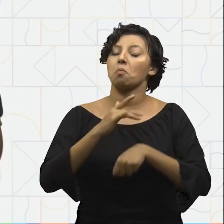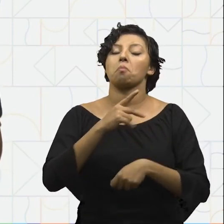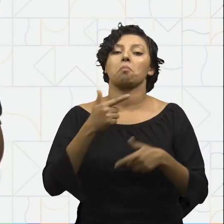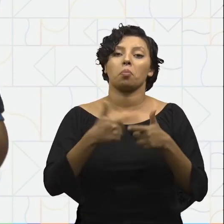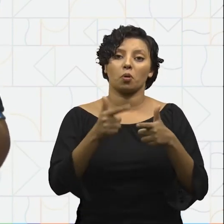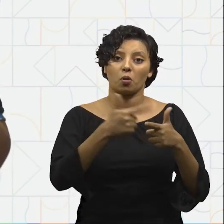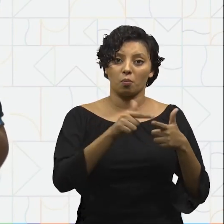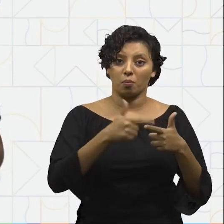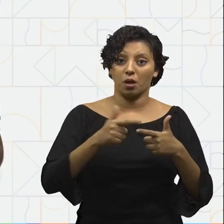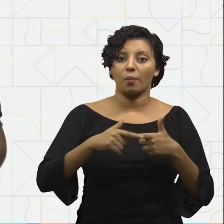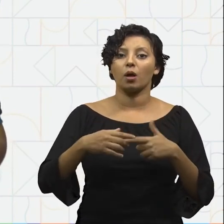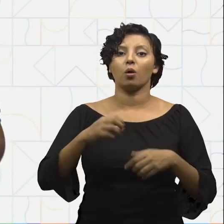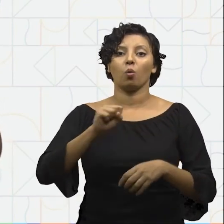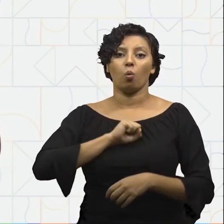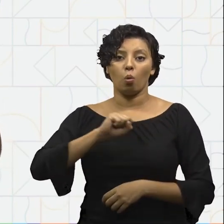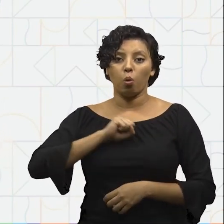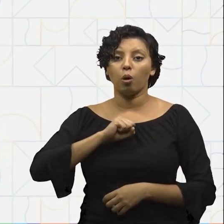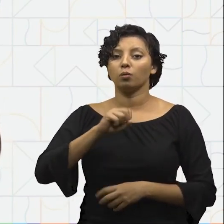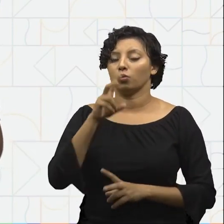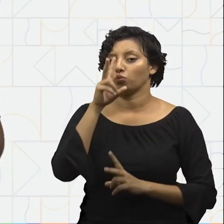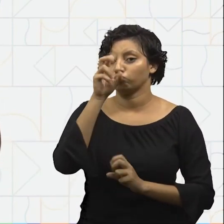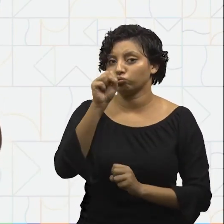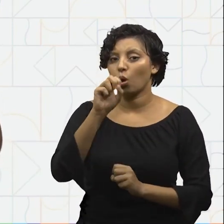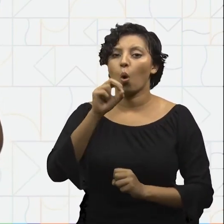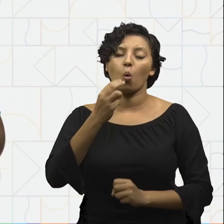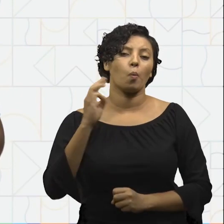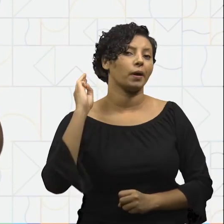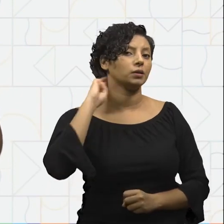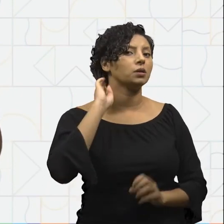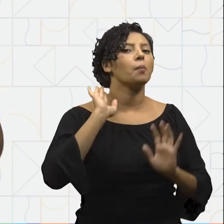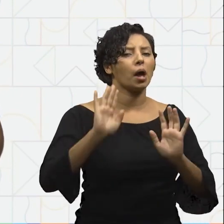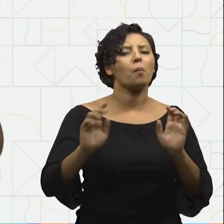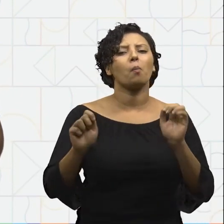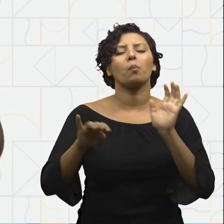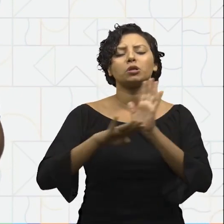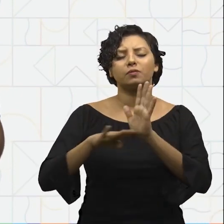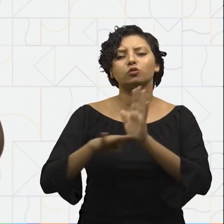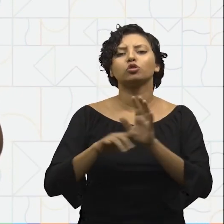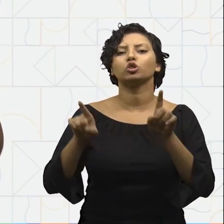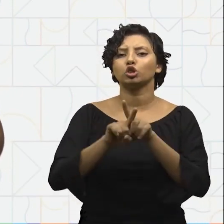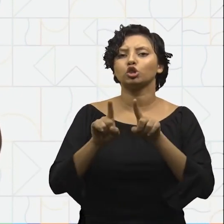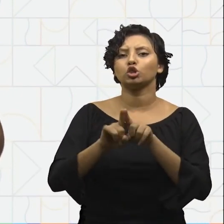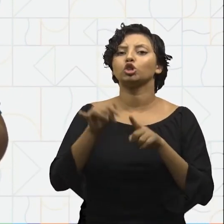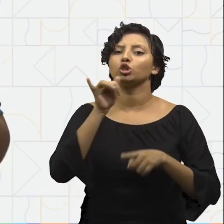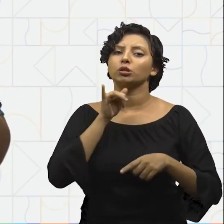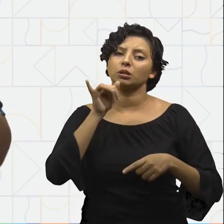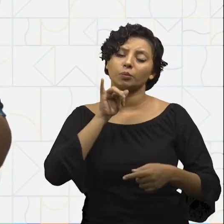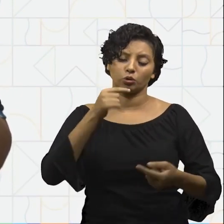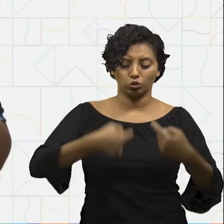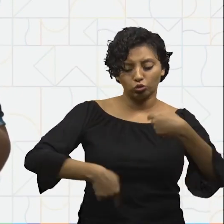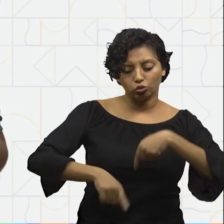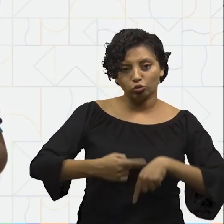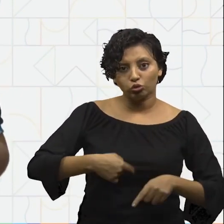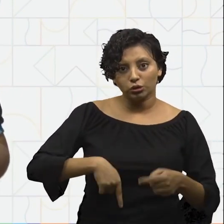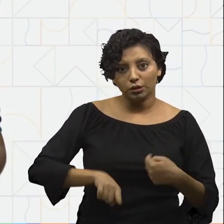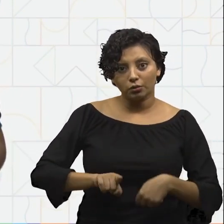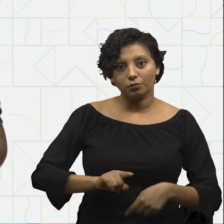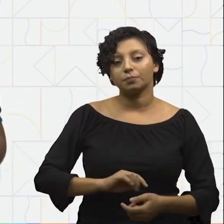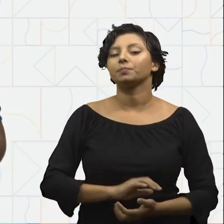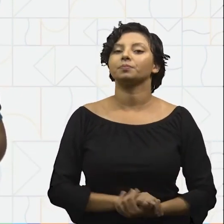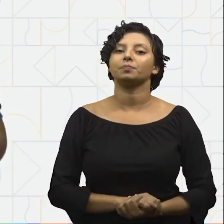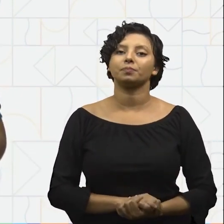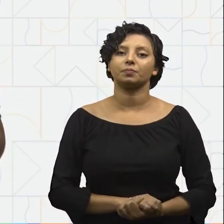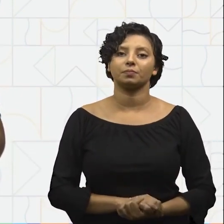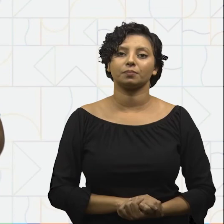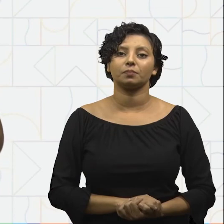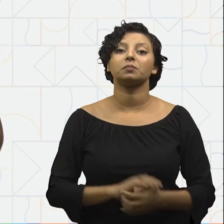doenças, como tuberculose e meningite. Mas, podem ser benéficas para a saúde, quando falamos da flora intestinal.